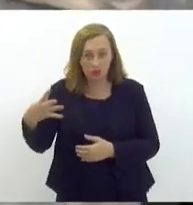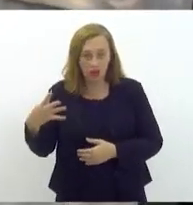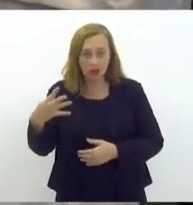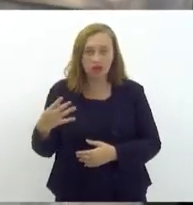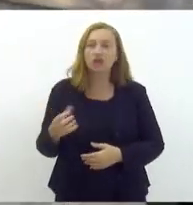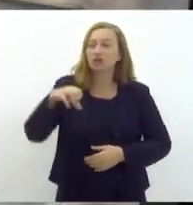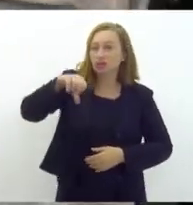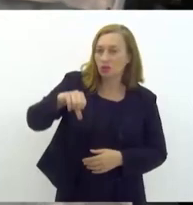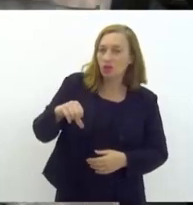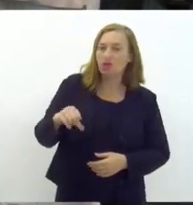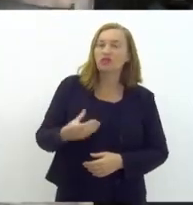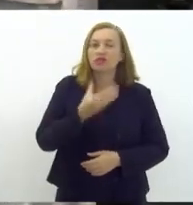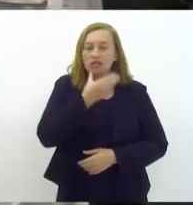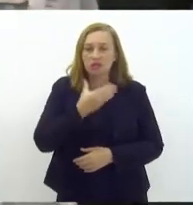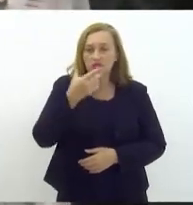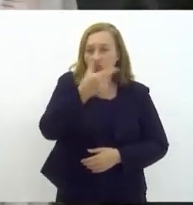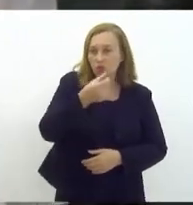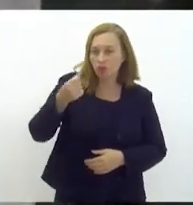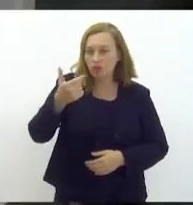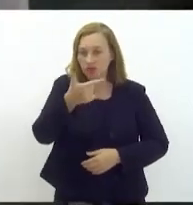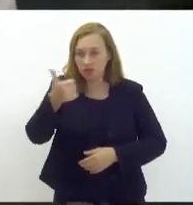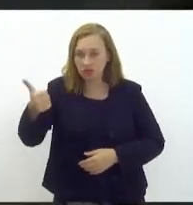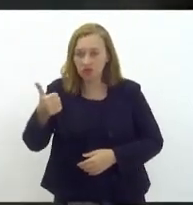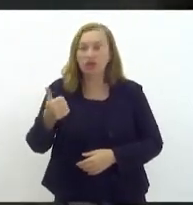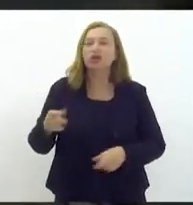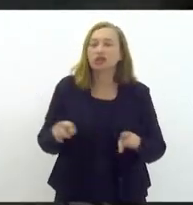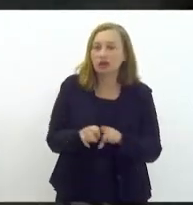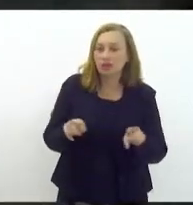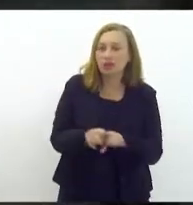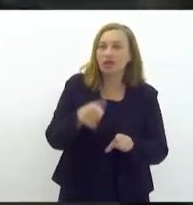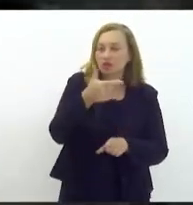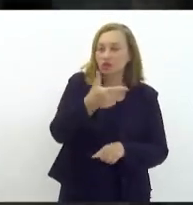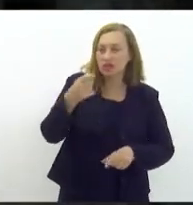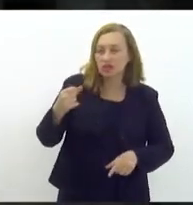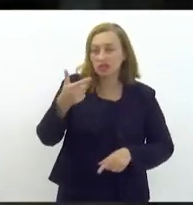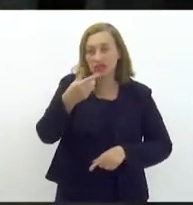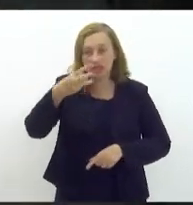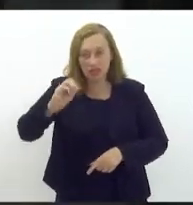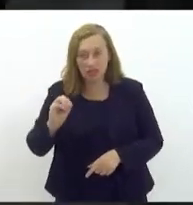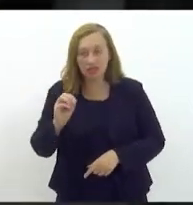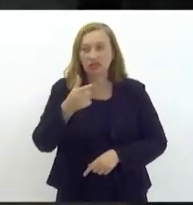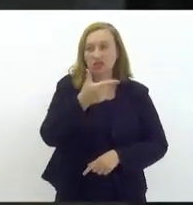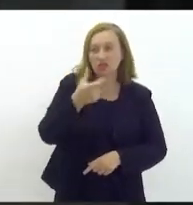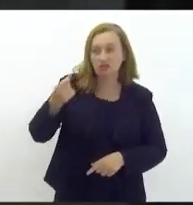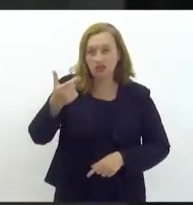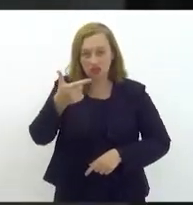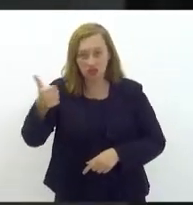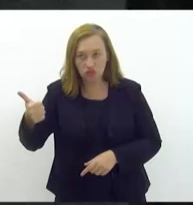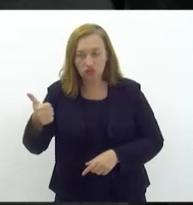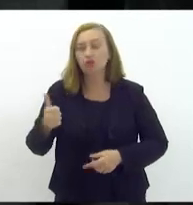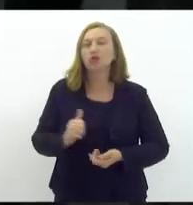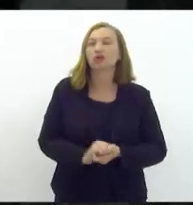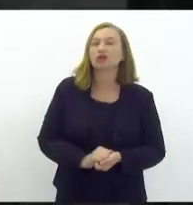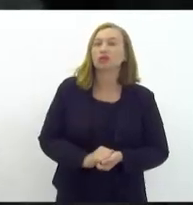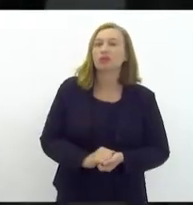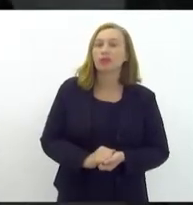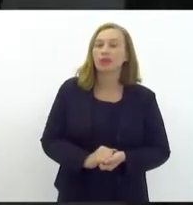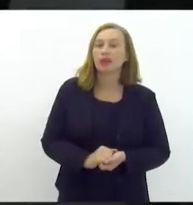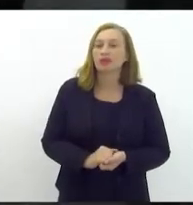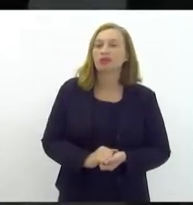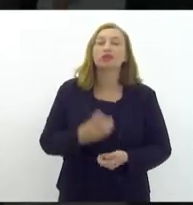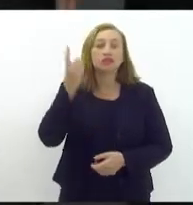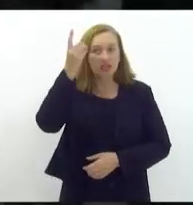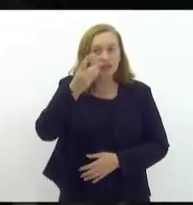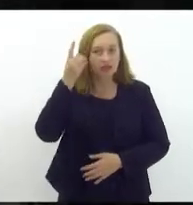9 de dezembro de 21, e 230 de 17 de dezembro de 21, que os autores são os